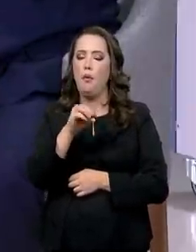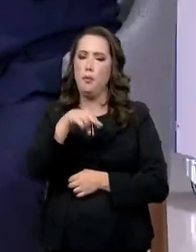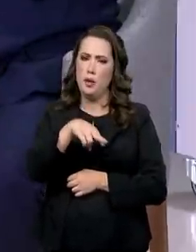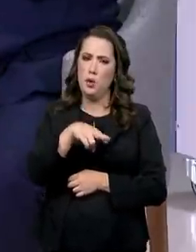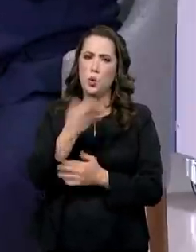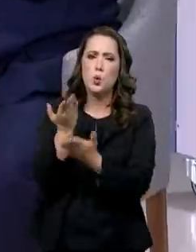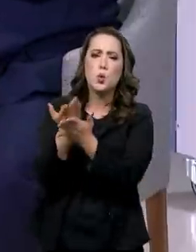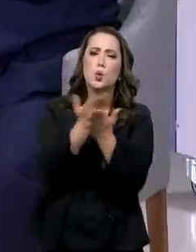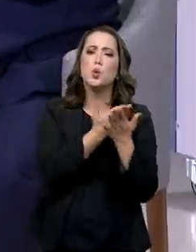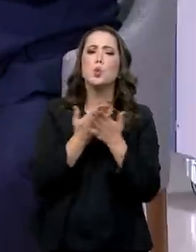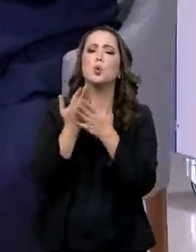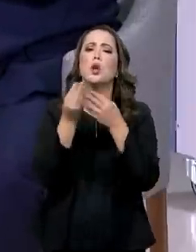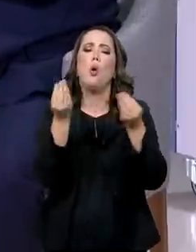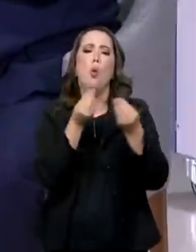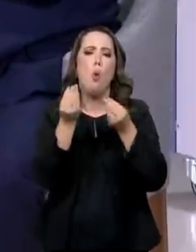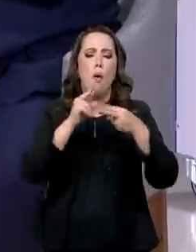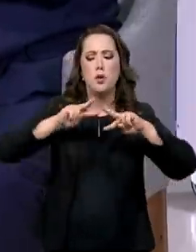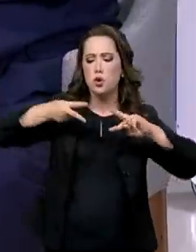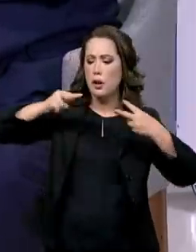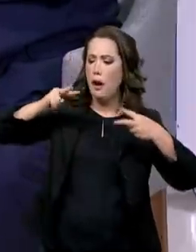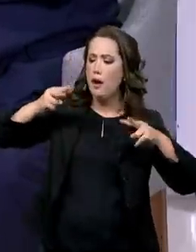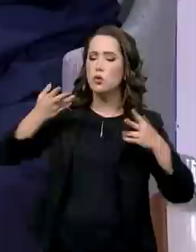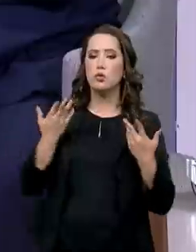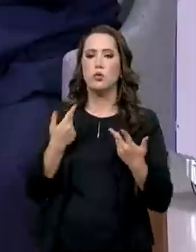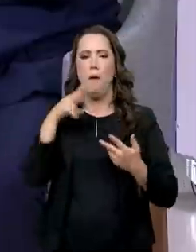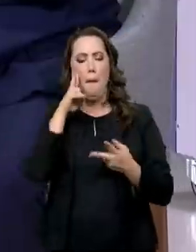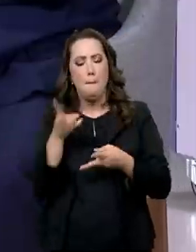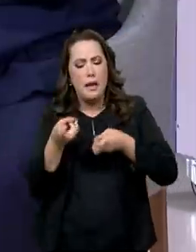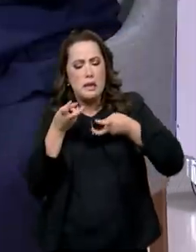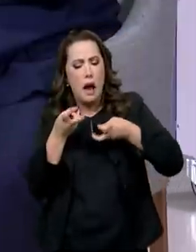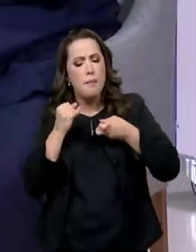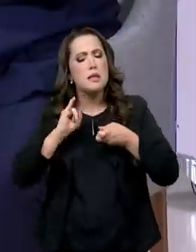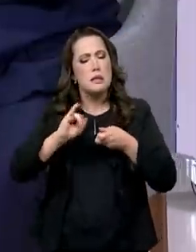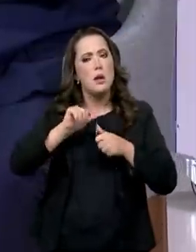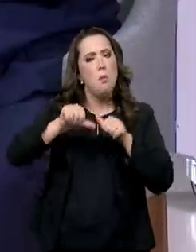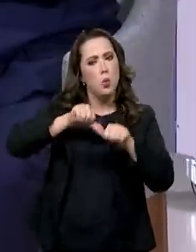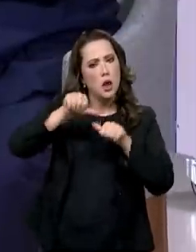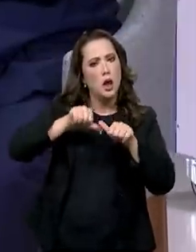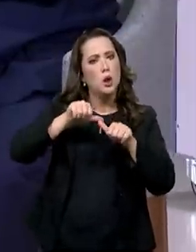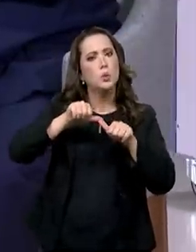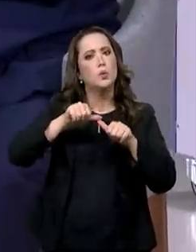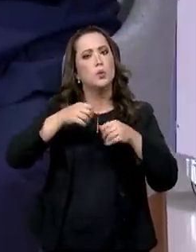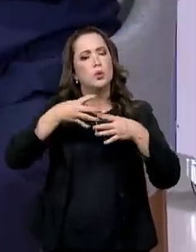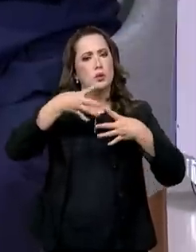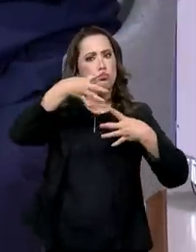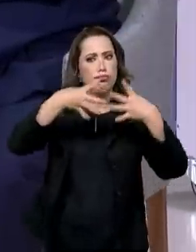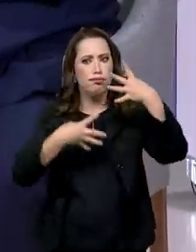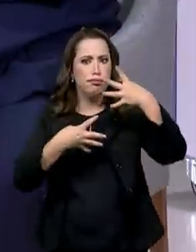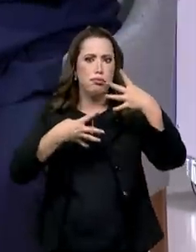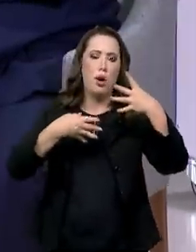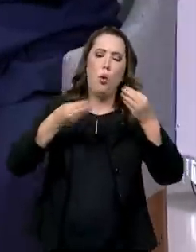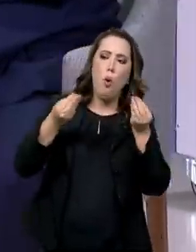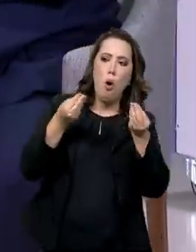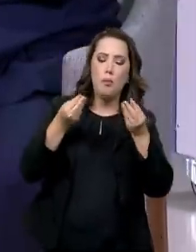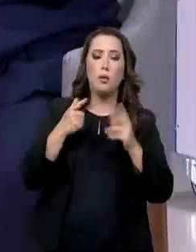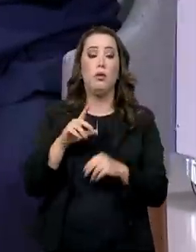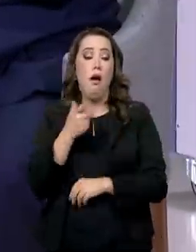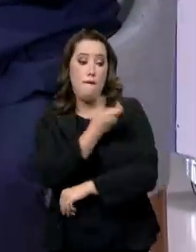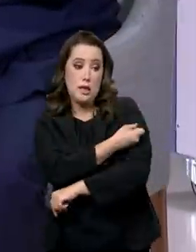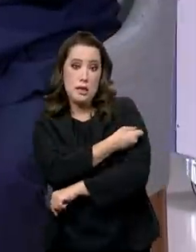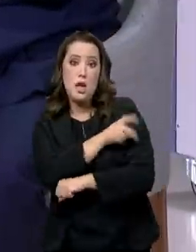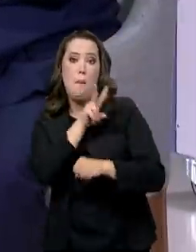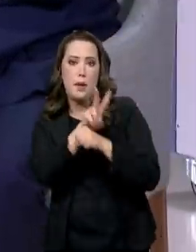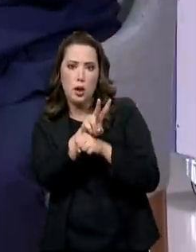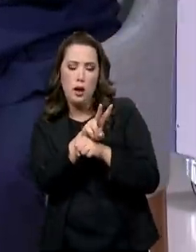em termos de sequenciamento genético, verifica mutações, verifica efeitos de vacinas, inclusive, se a vacina está